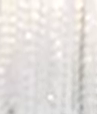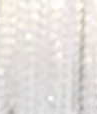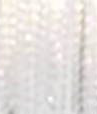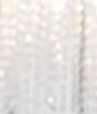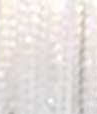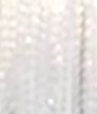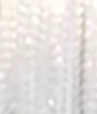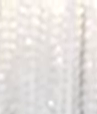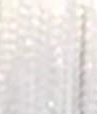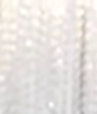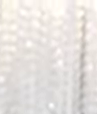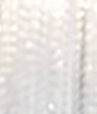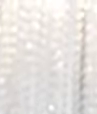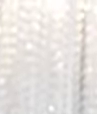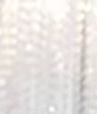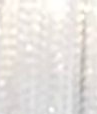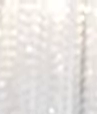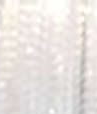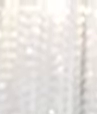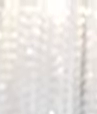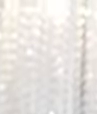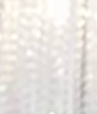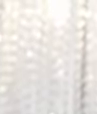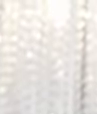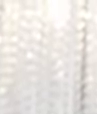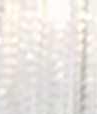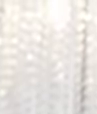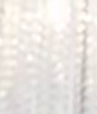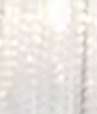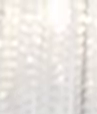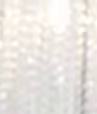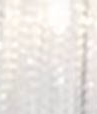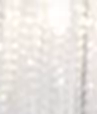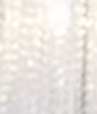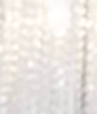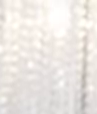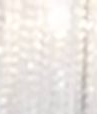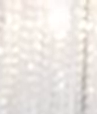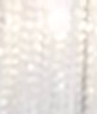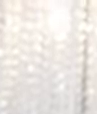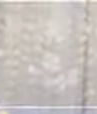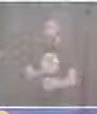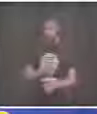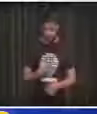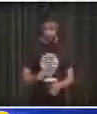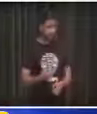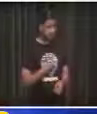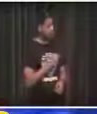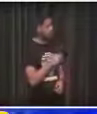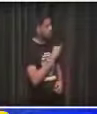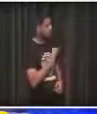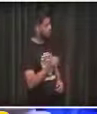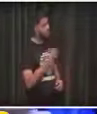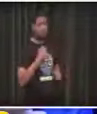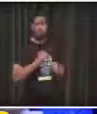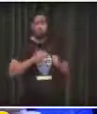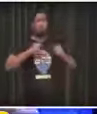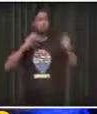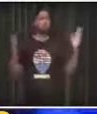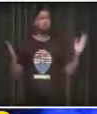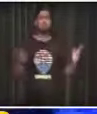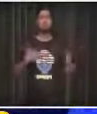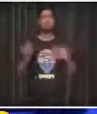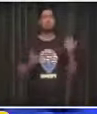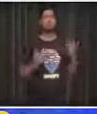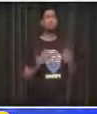querido, pode ser minha mãe. Fala assim, Bom dia, filho. Oi, mãe, bom dia. Eu estou de boa, amanheci com alto